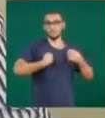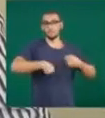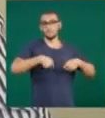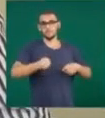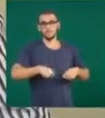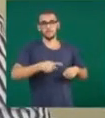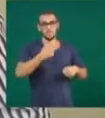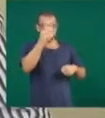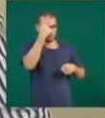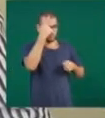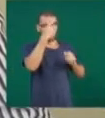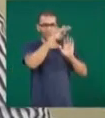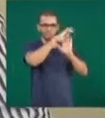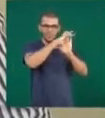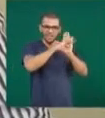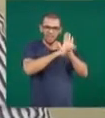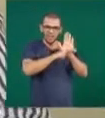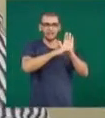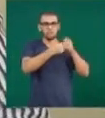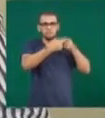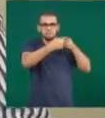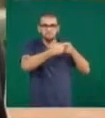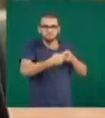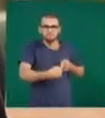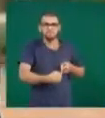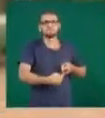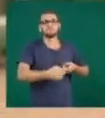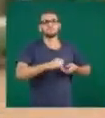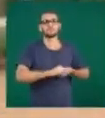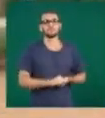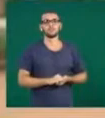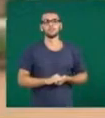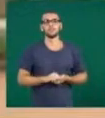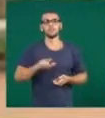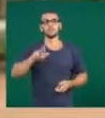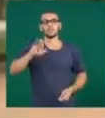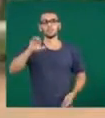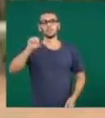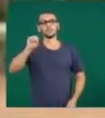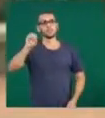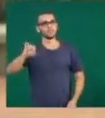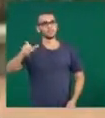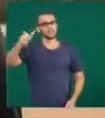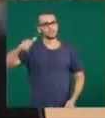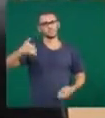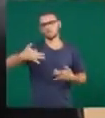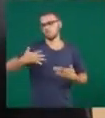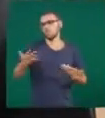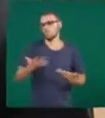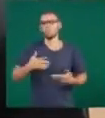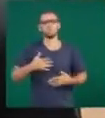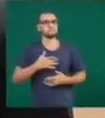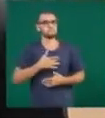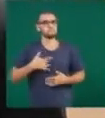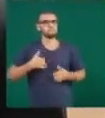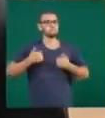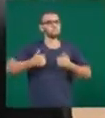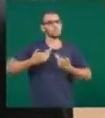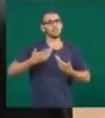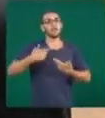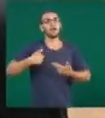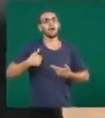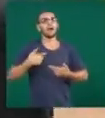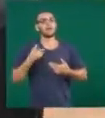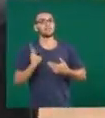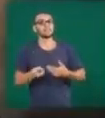paciente apresente alguns critérios estabelecidos em manual. Lucas conta que hoje está bem, faz meditação em casa sempre que pode e